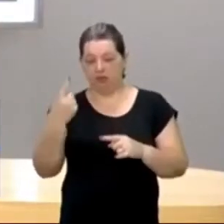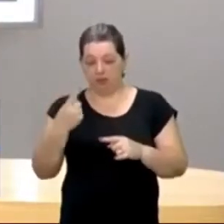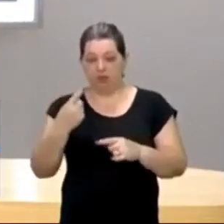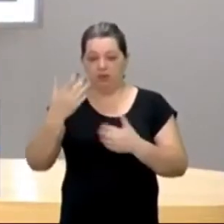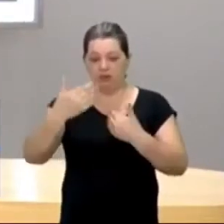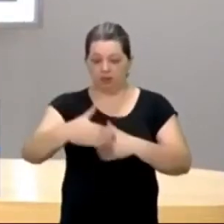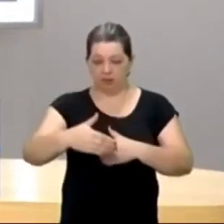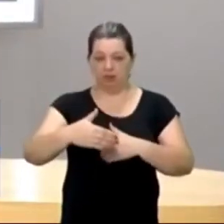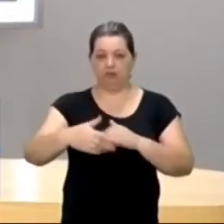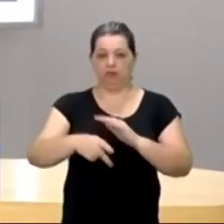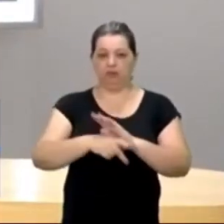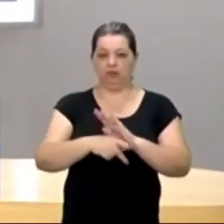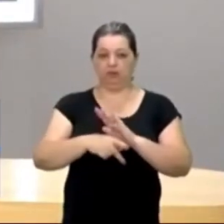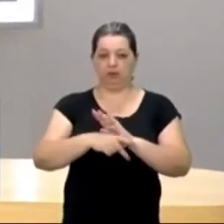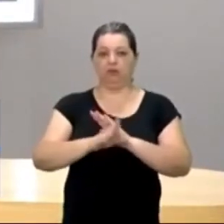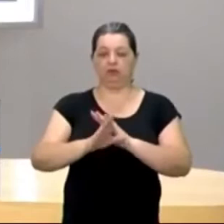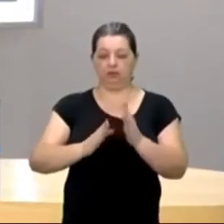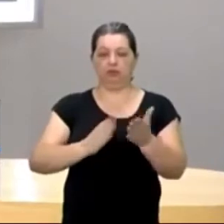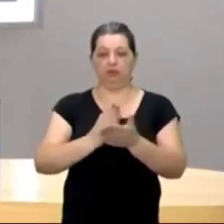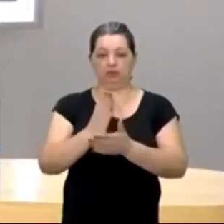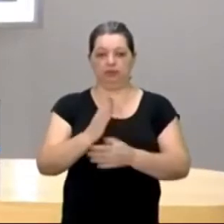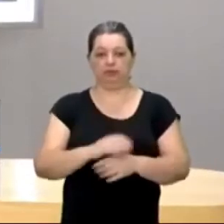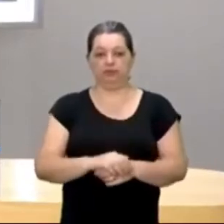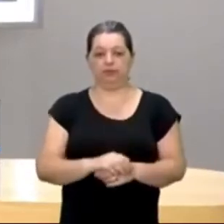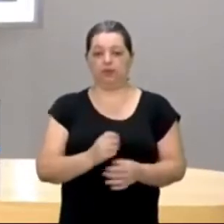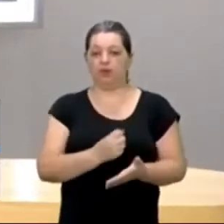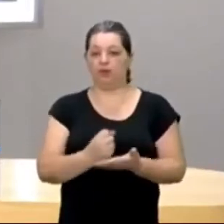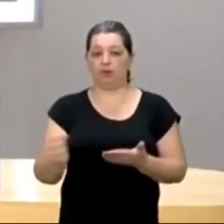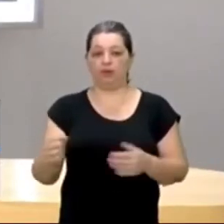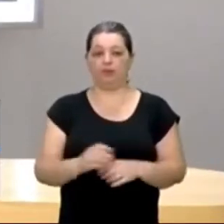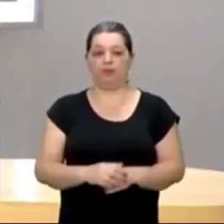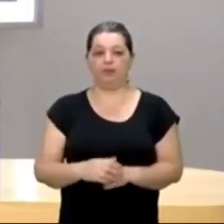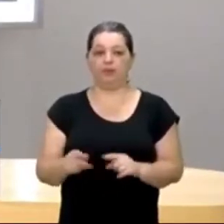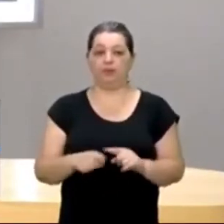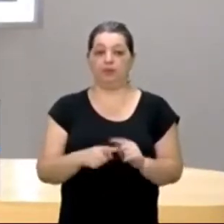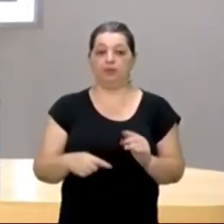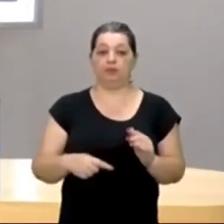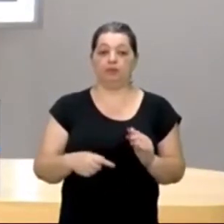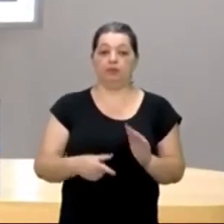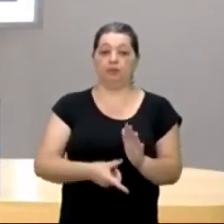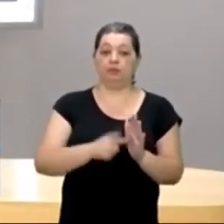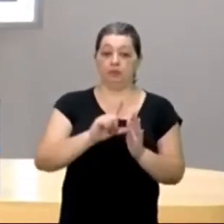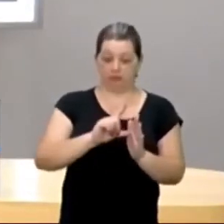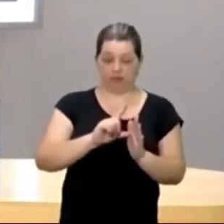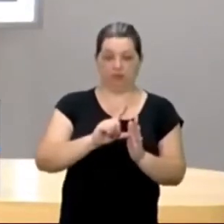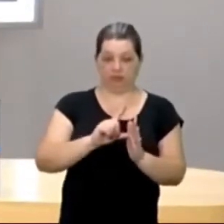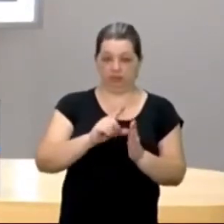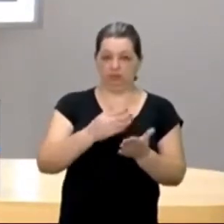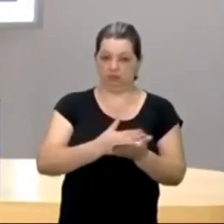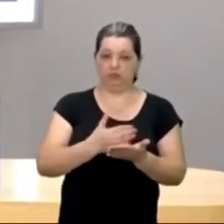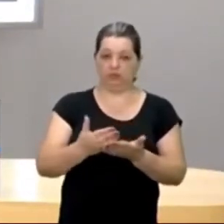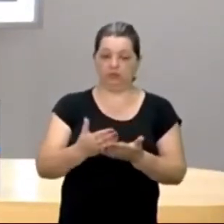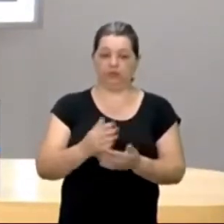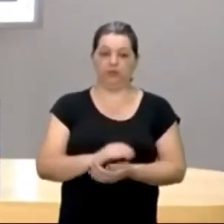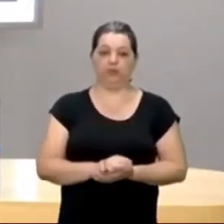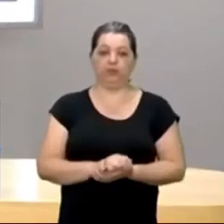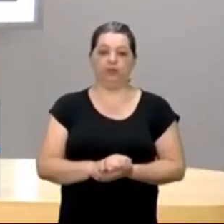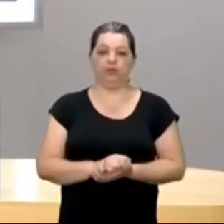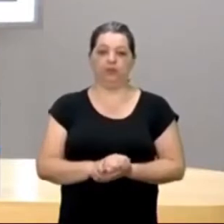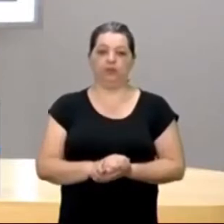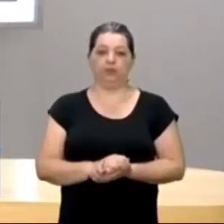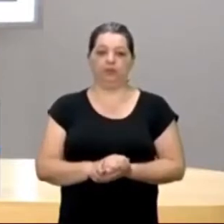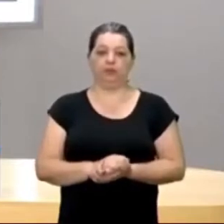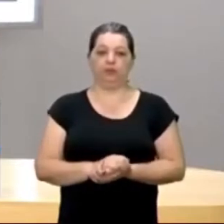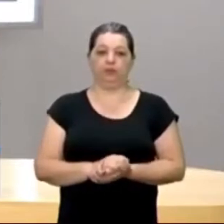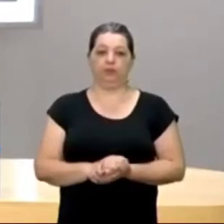Mas assim, uma pergunta que eu coloco para vocês, antes de entrar na Carta de Achamento. Quando